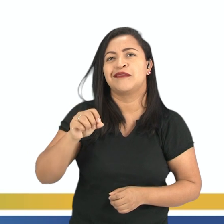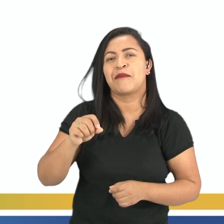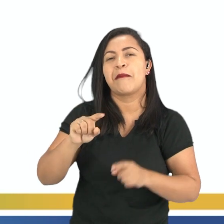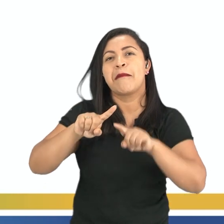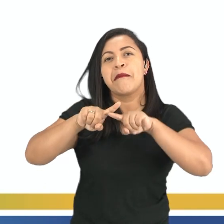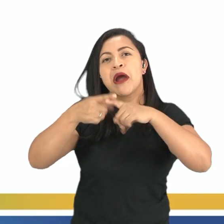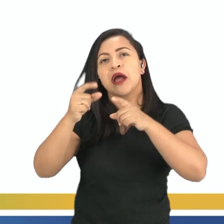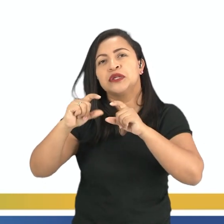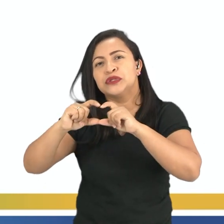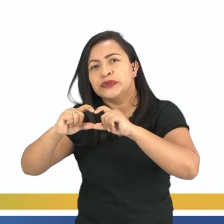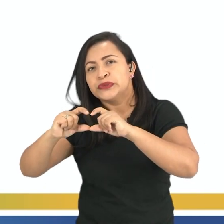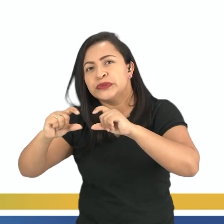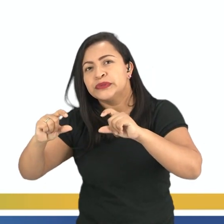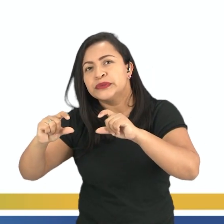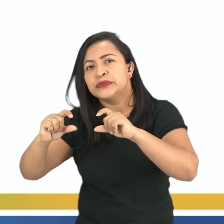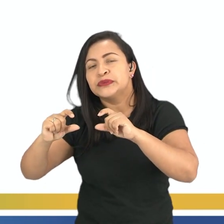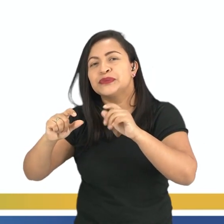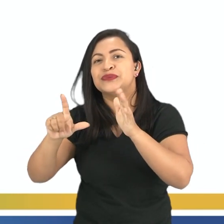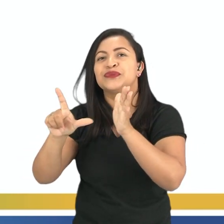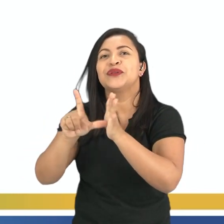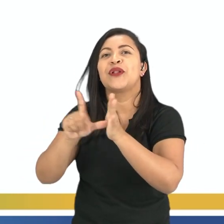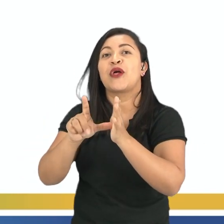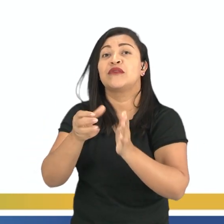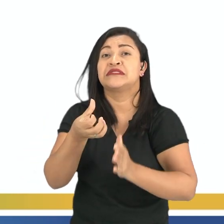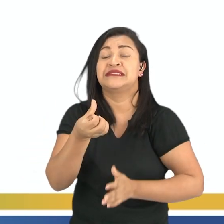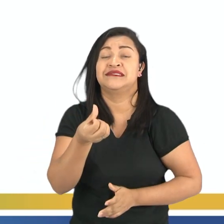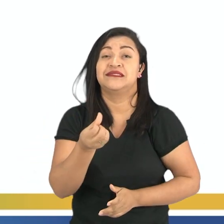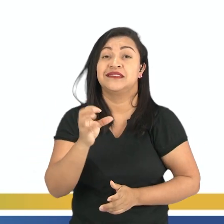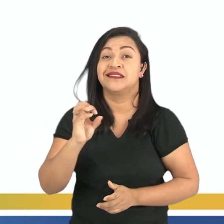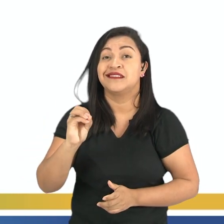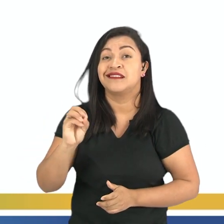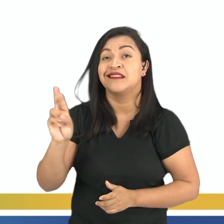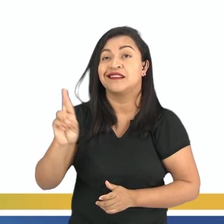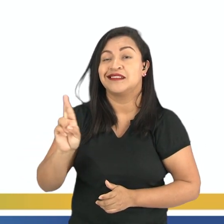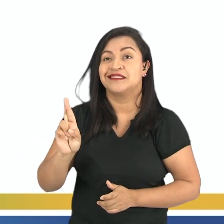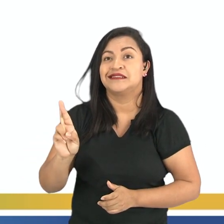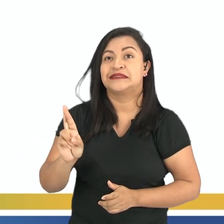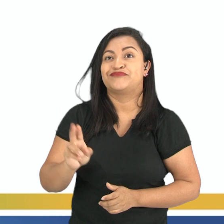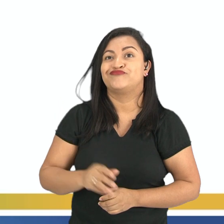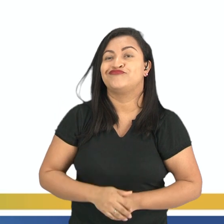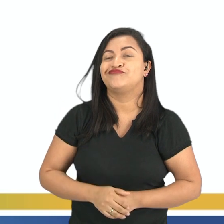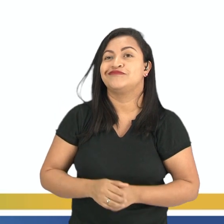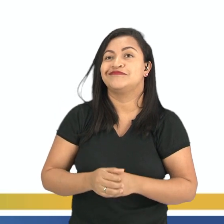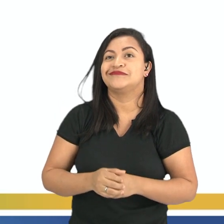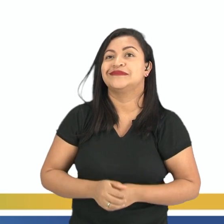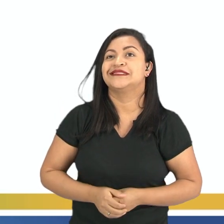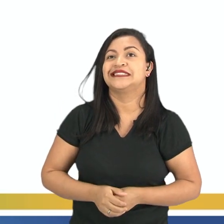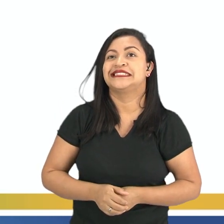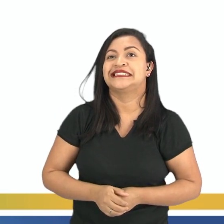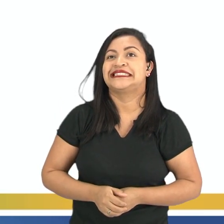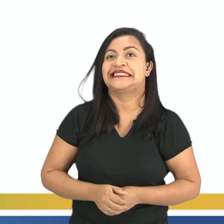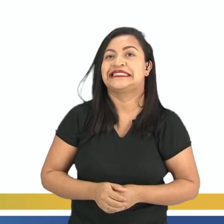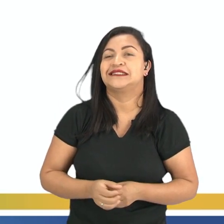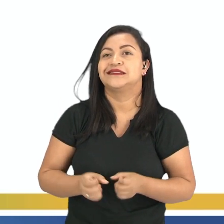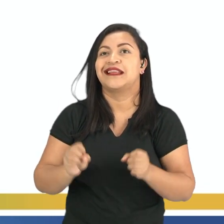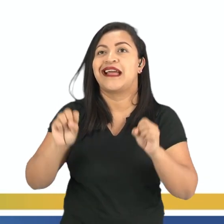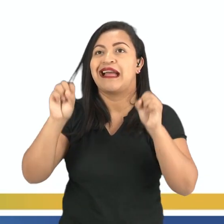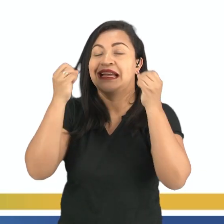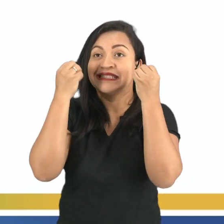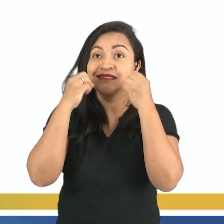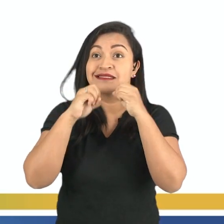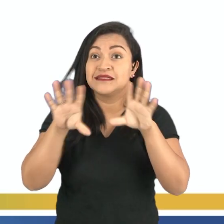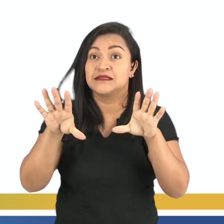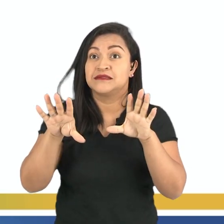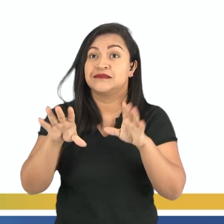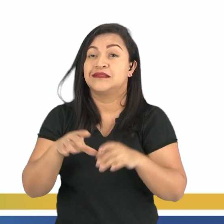colocada pela mercearia que o refrigerante custa R$,00. Atenção, é necessário ter cuidado